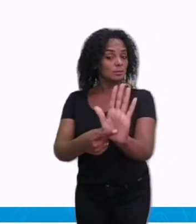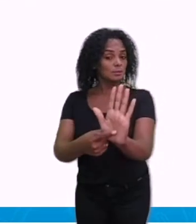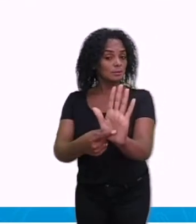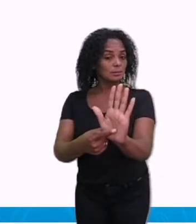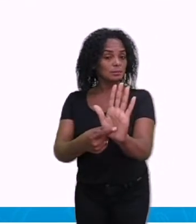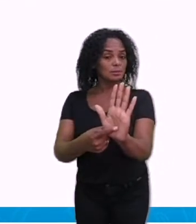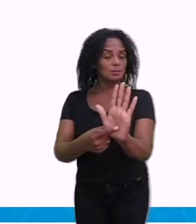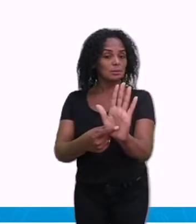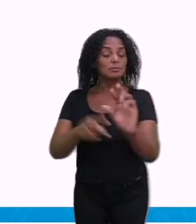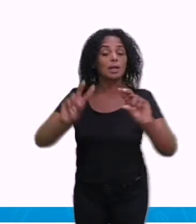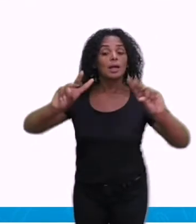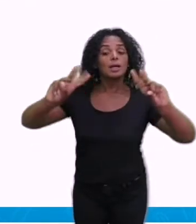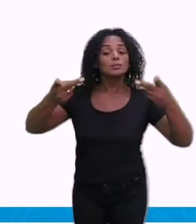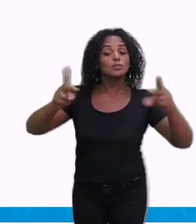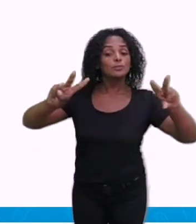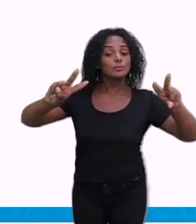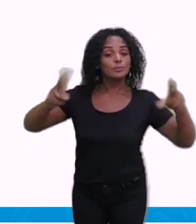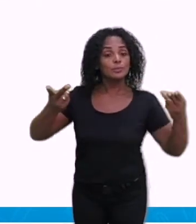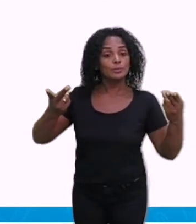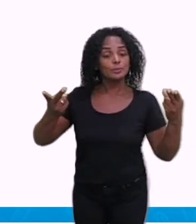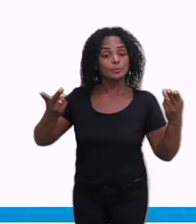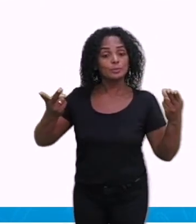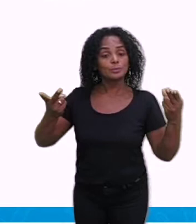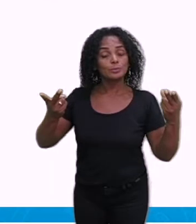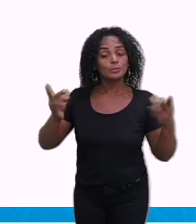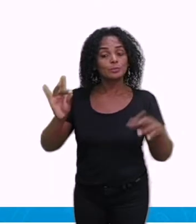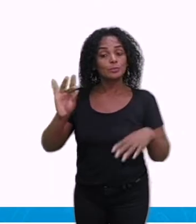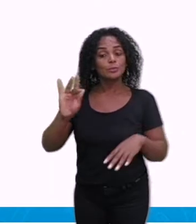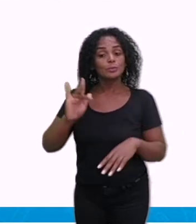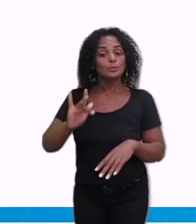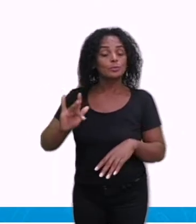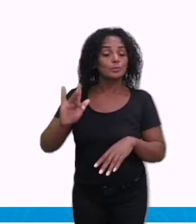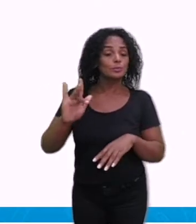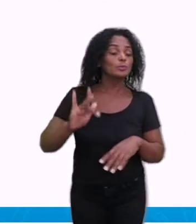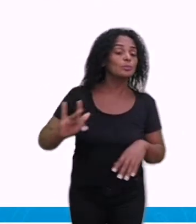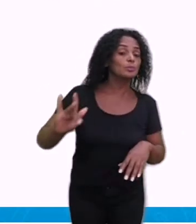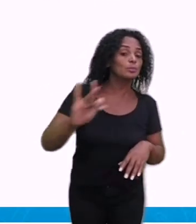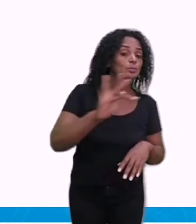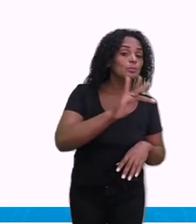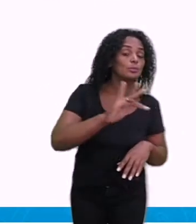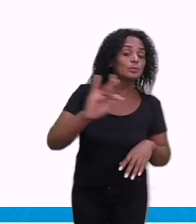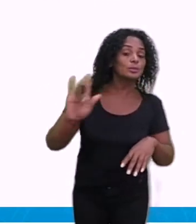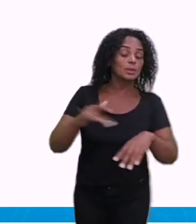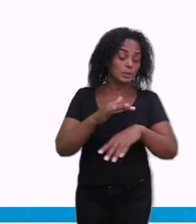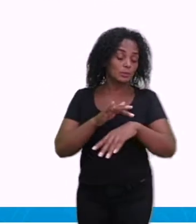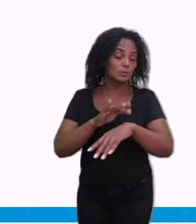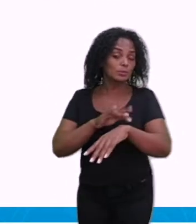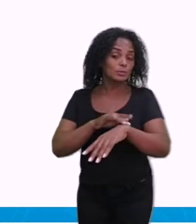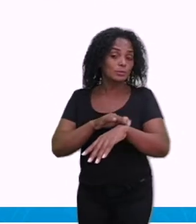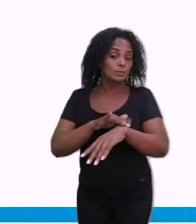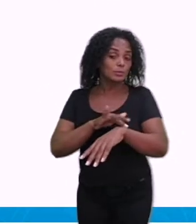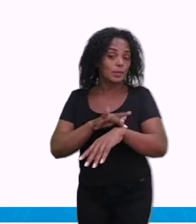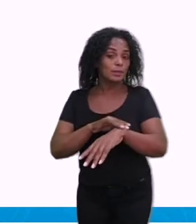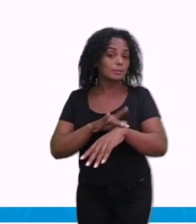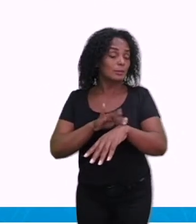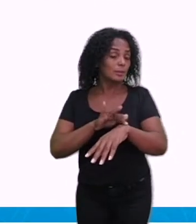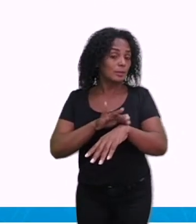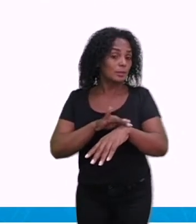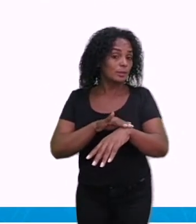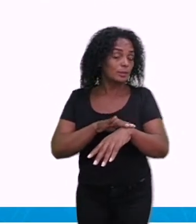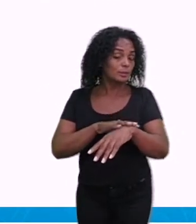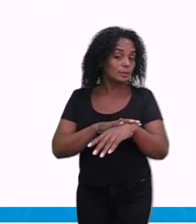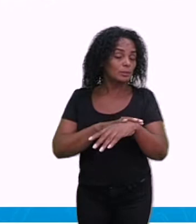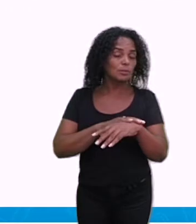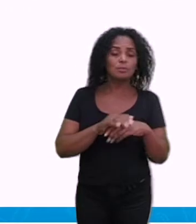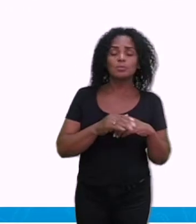a diferença do Aedes aegypti para um pernilongo comum. Então nós